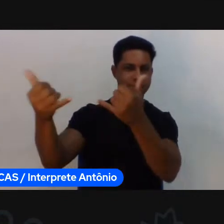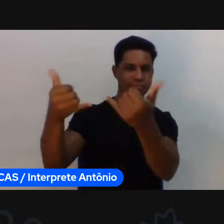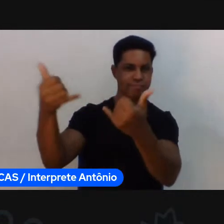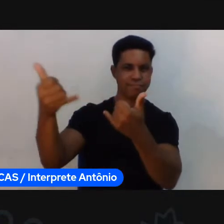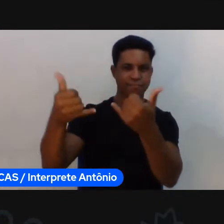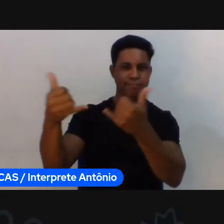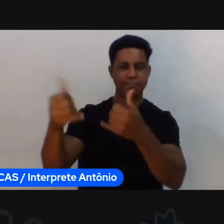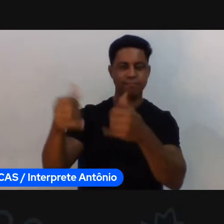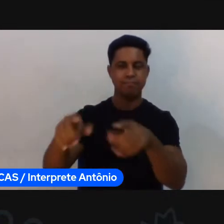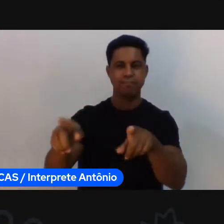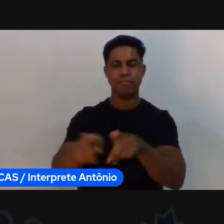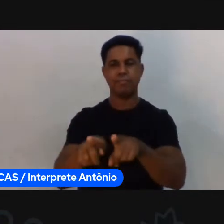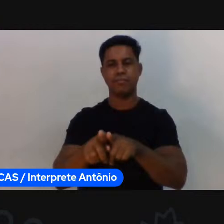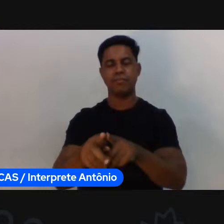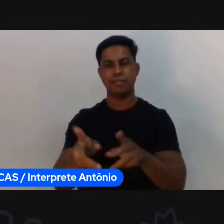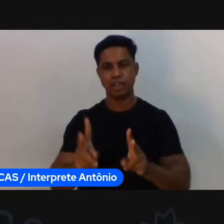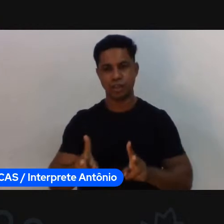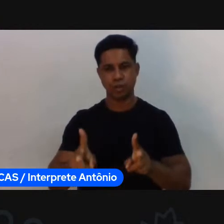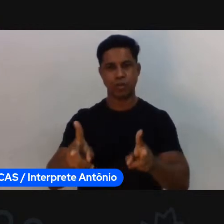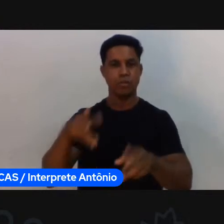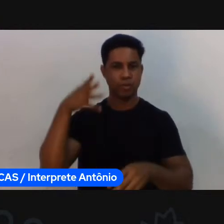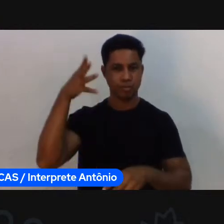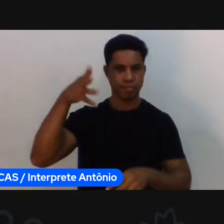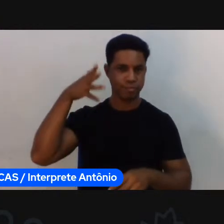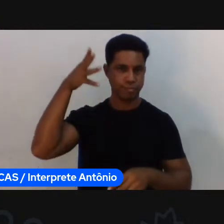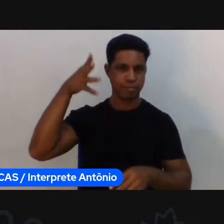E nós vamos, então,